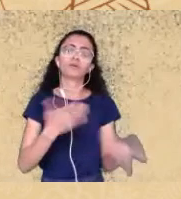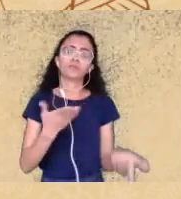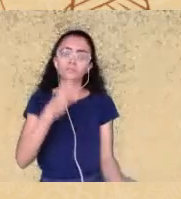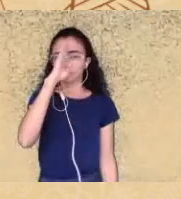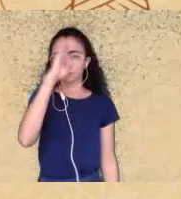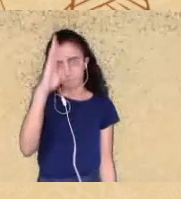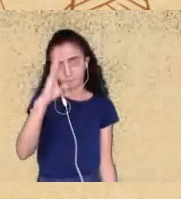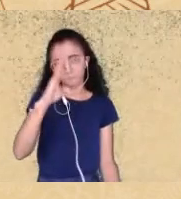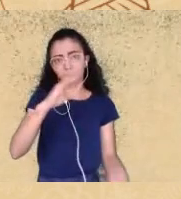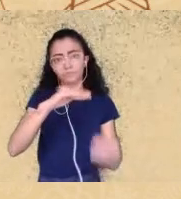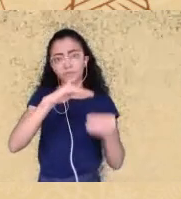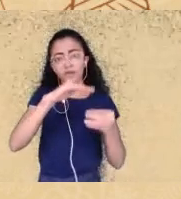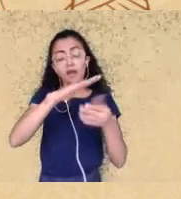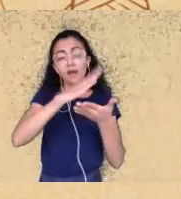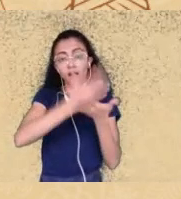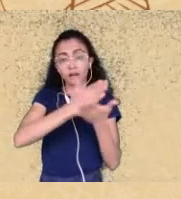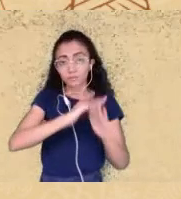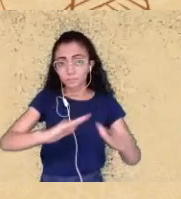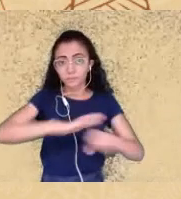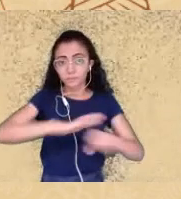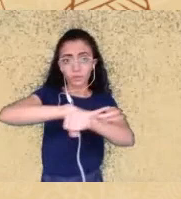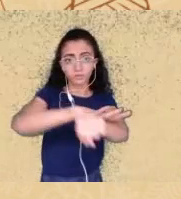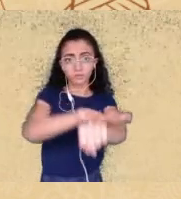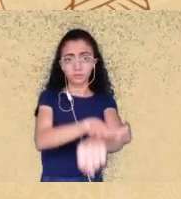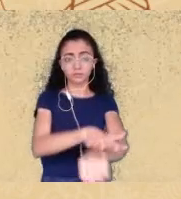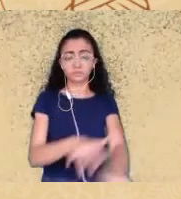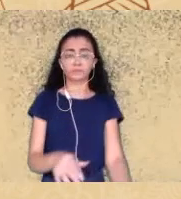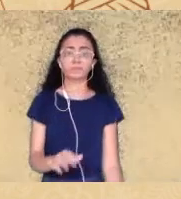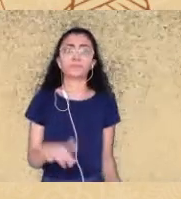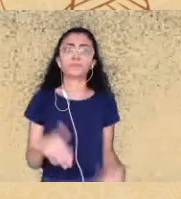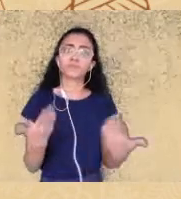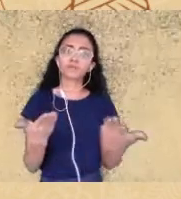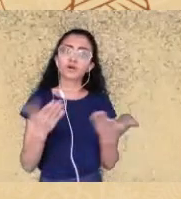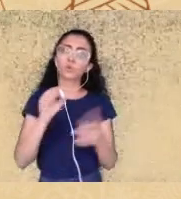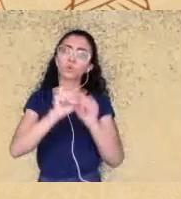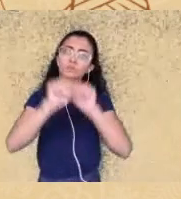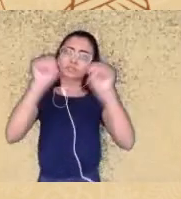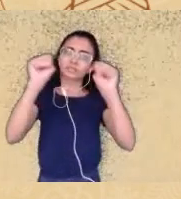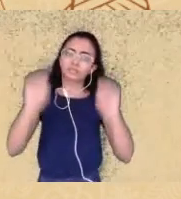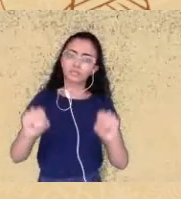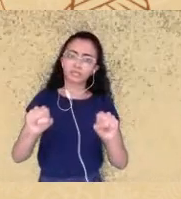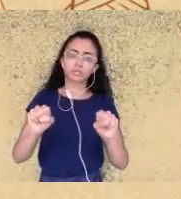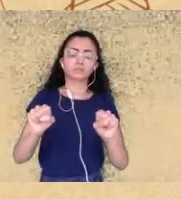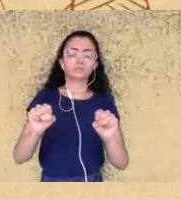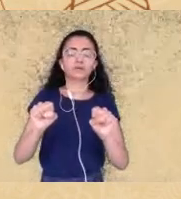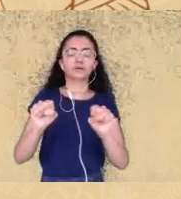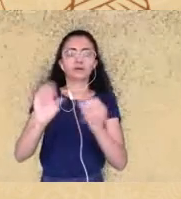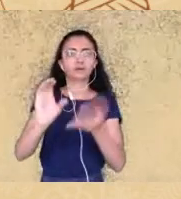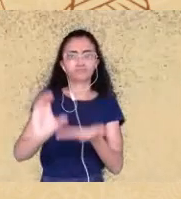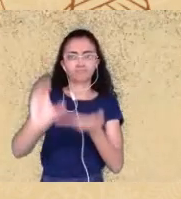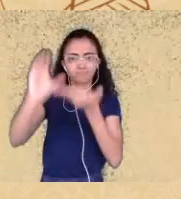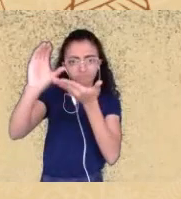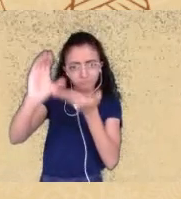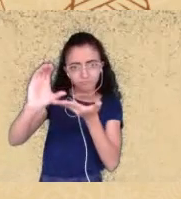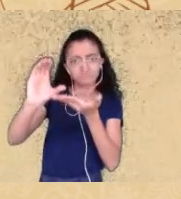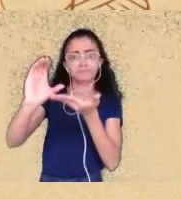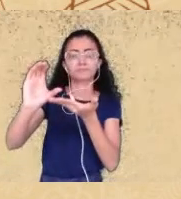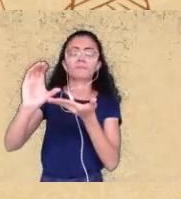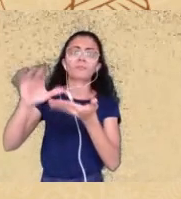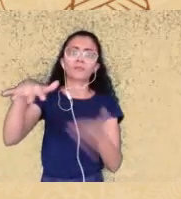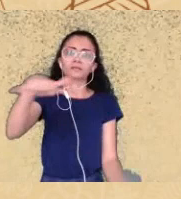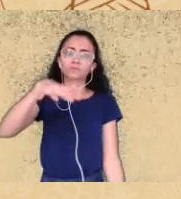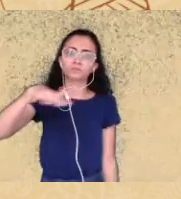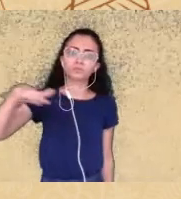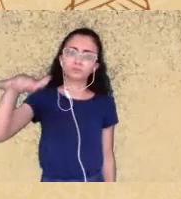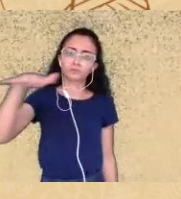eu estou querendo ressaltar aqui o sistema conselhos né e aí estou me apoiando especificamente